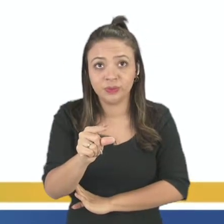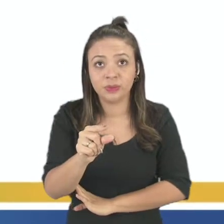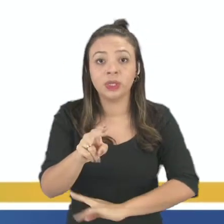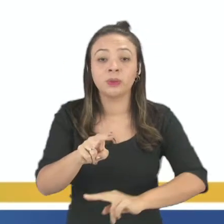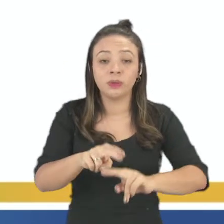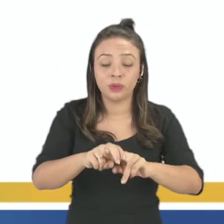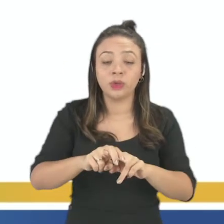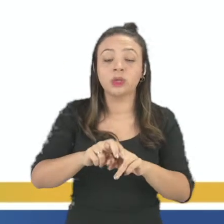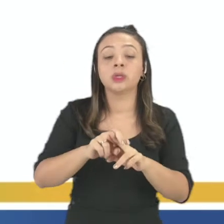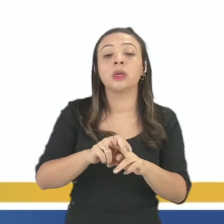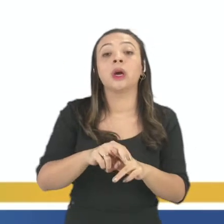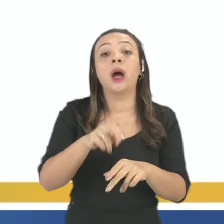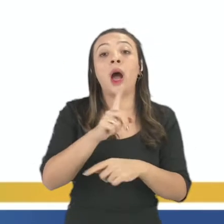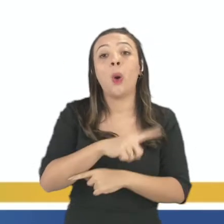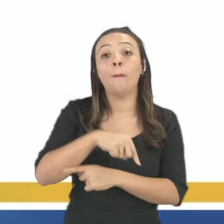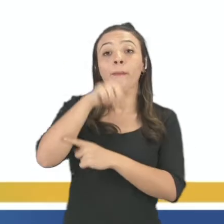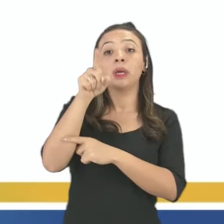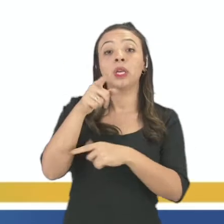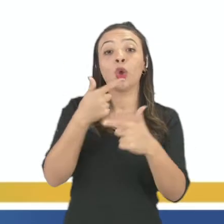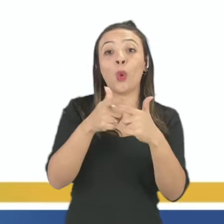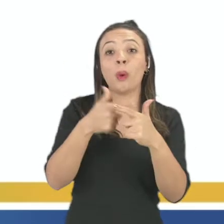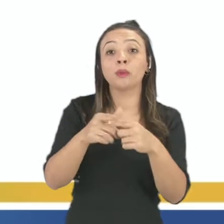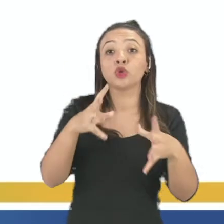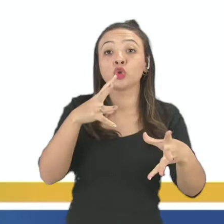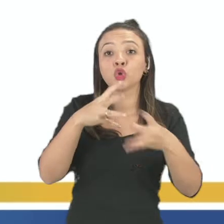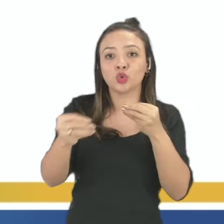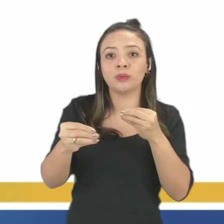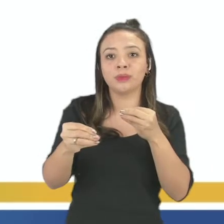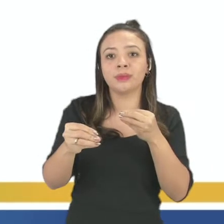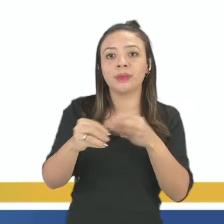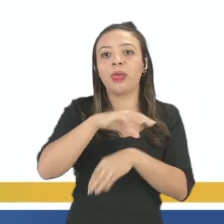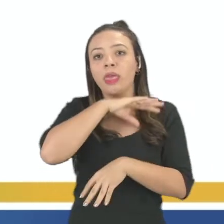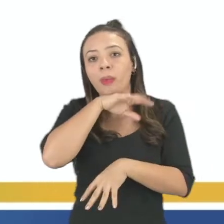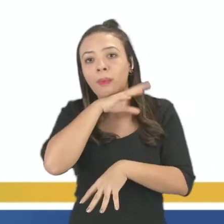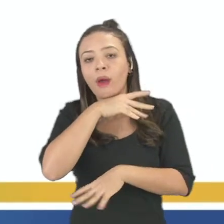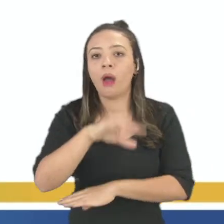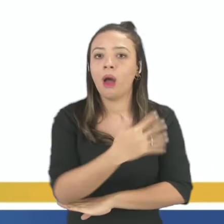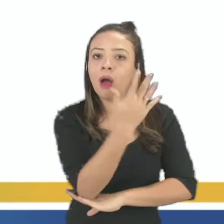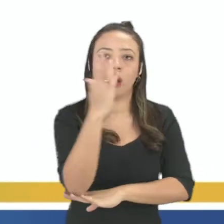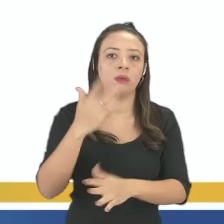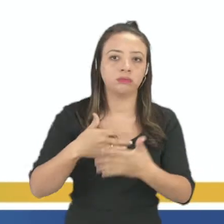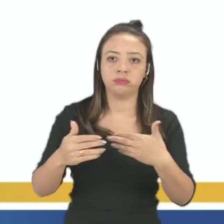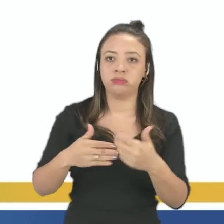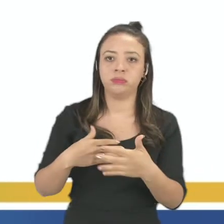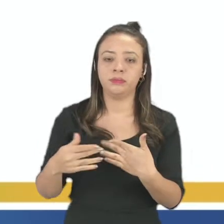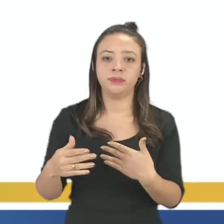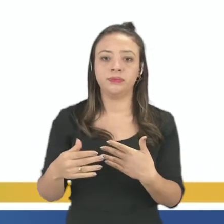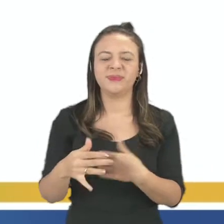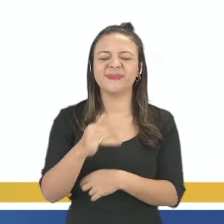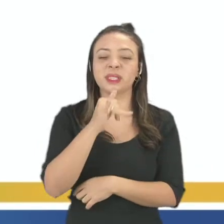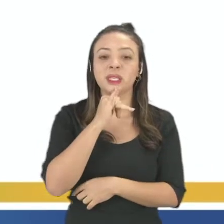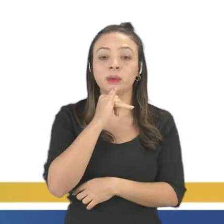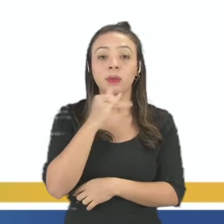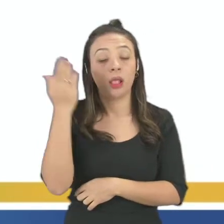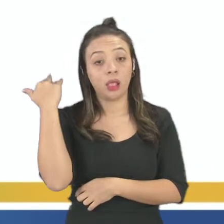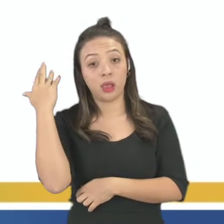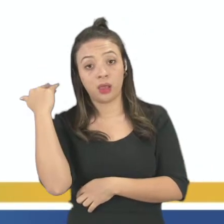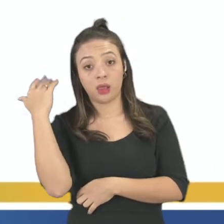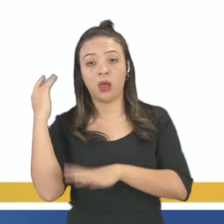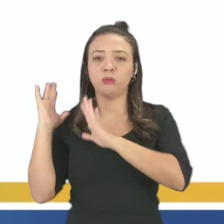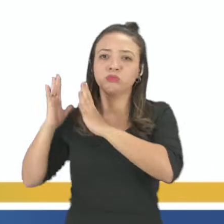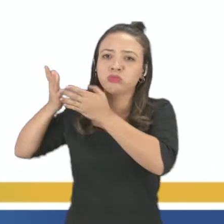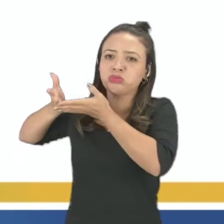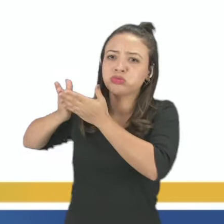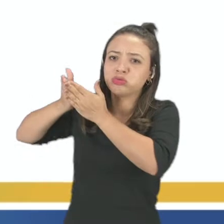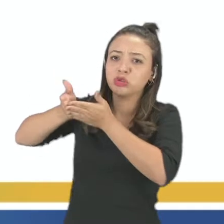riscos de extinção. Então, historicamente falando, Então, vocês sabem disso, né? Que os portugueses, quando chegaram